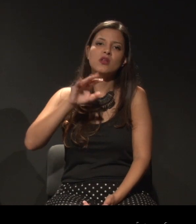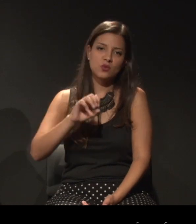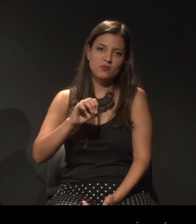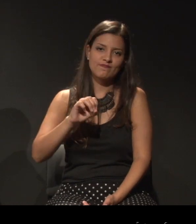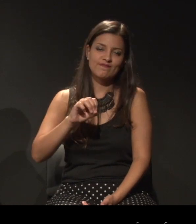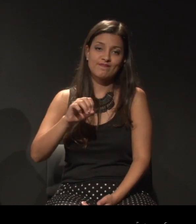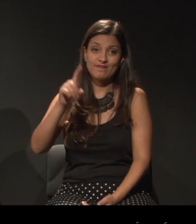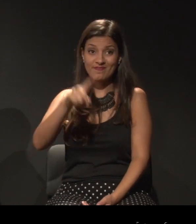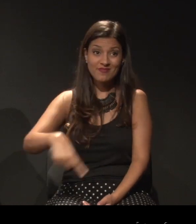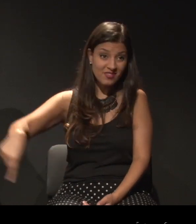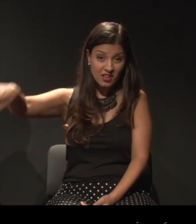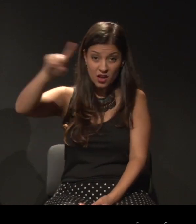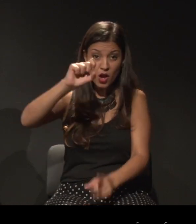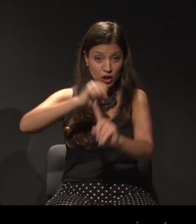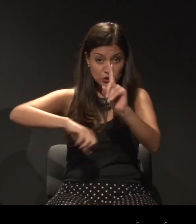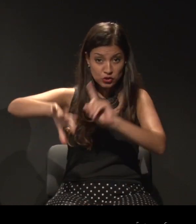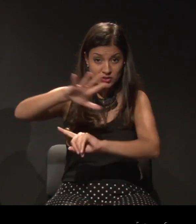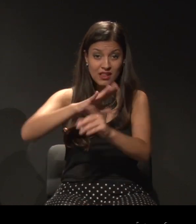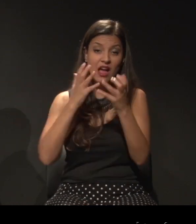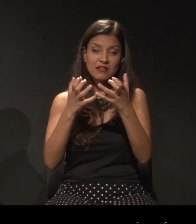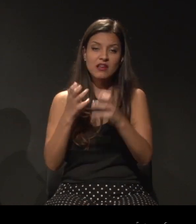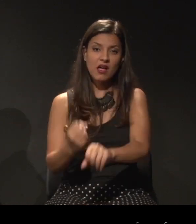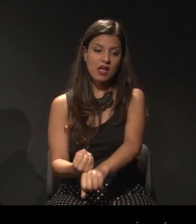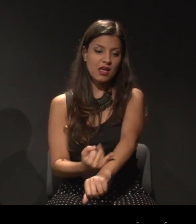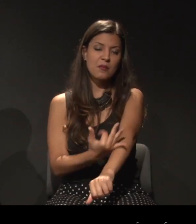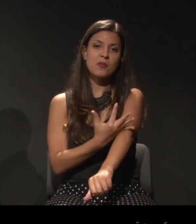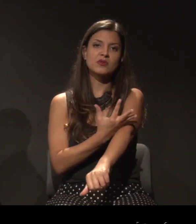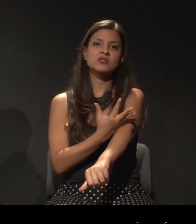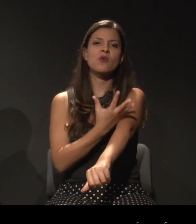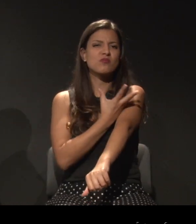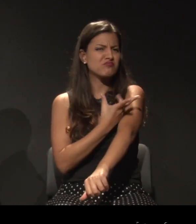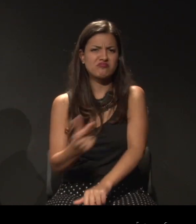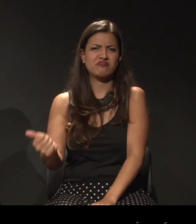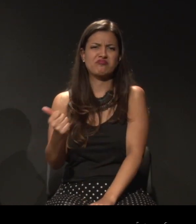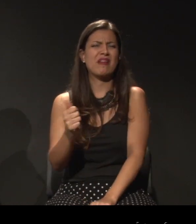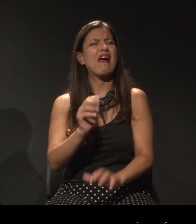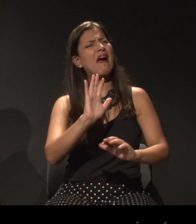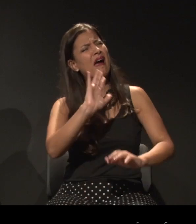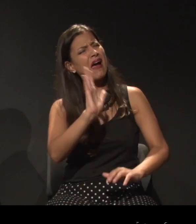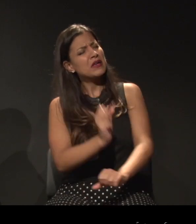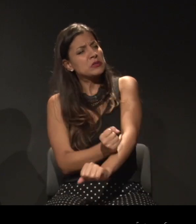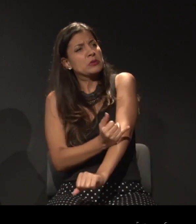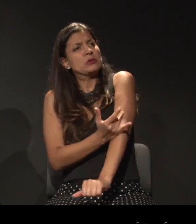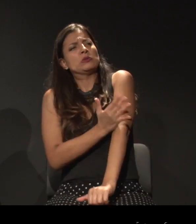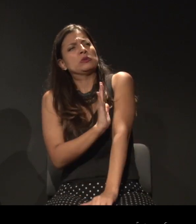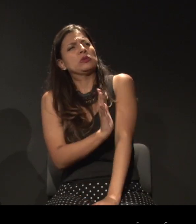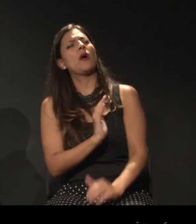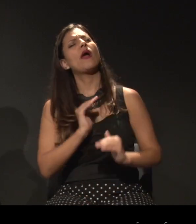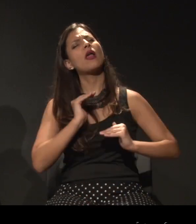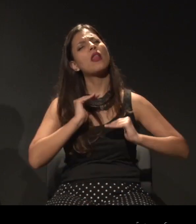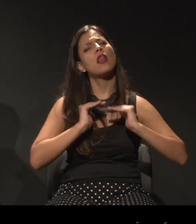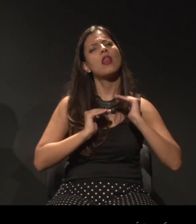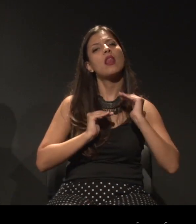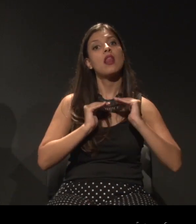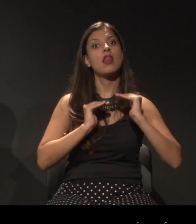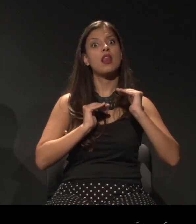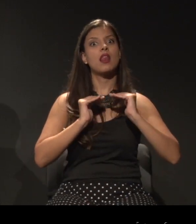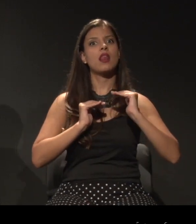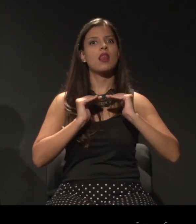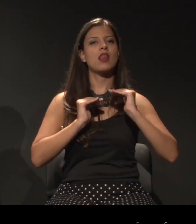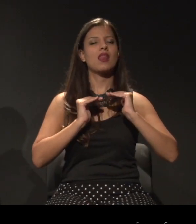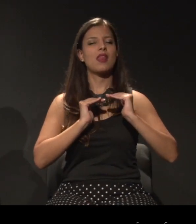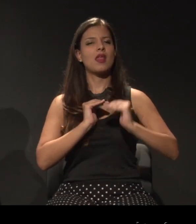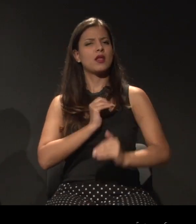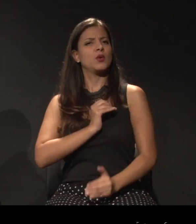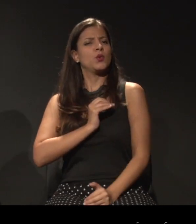sempre ceifar essas nossas emoções, não, precisa ter mais equilíbrio, precisa ter mais amor no coração, precisa caminhar,